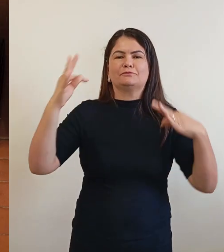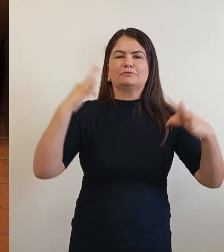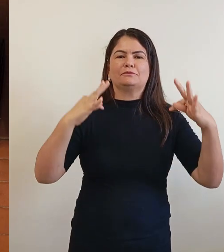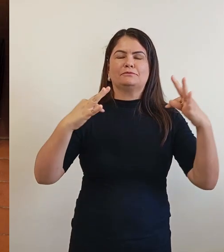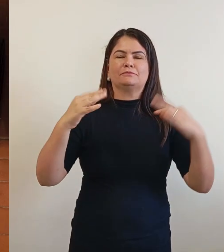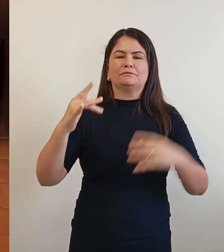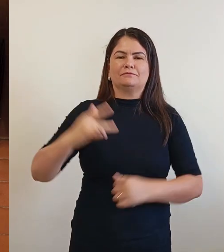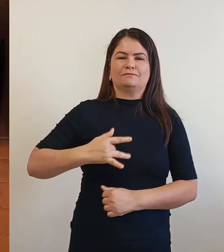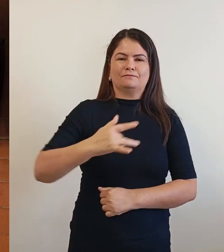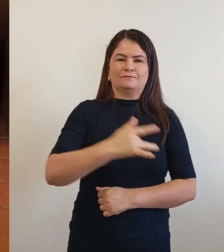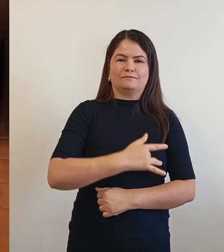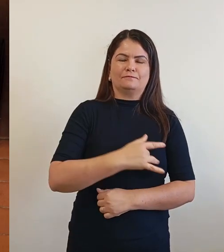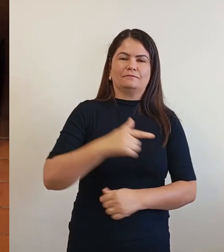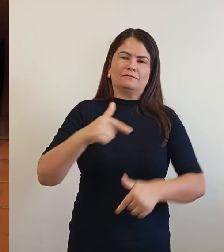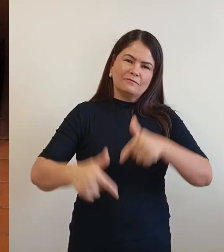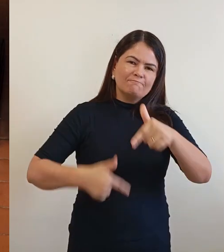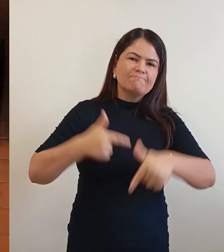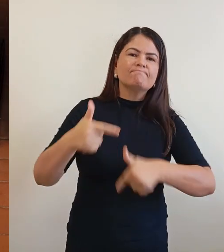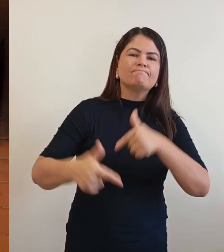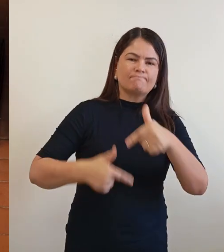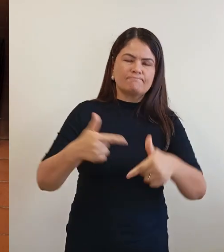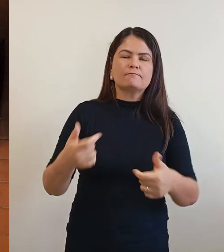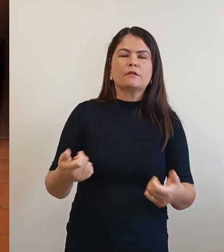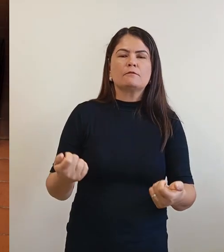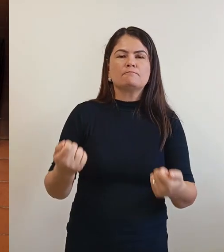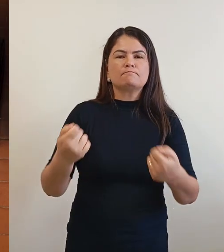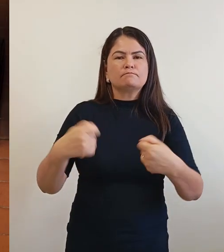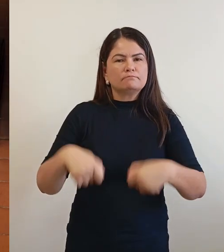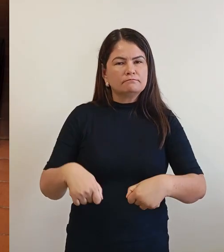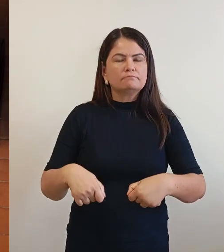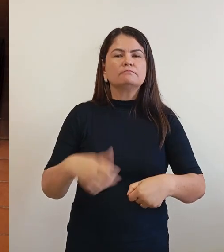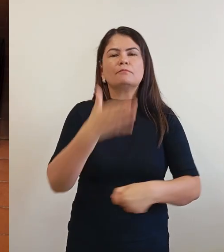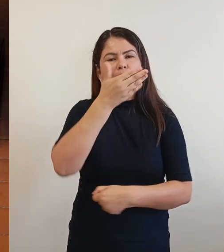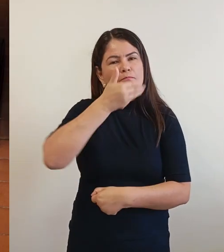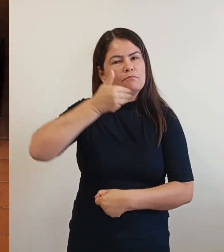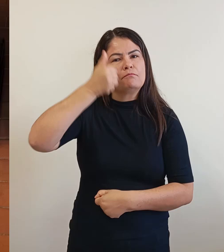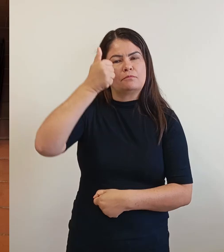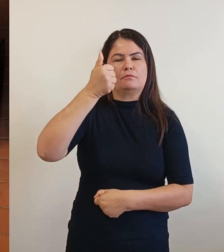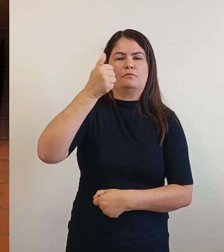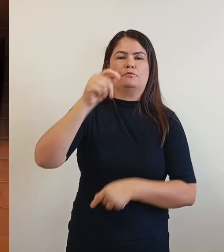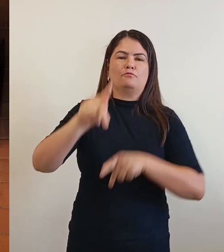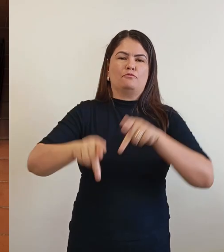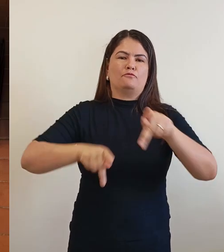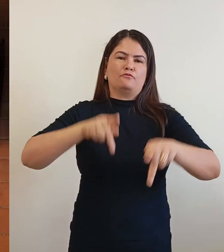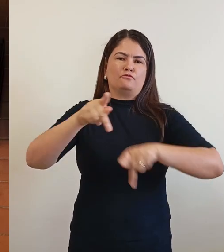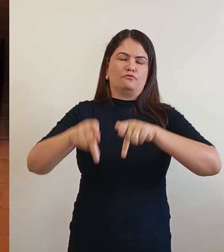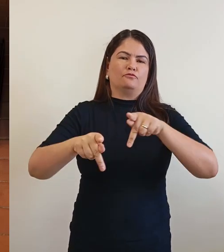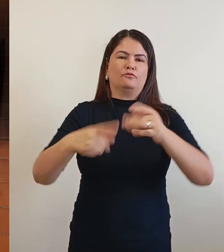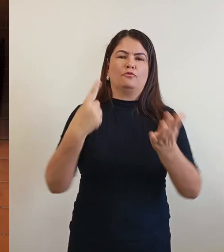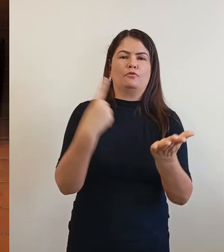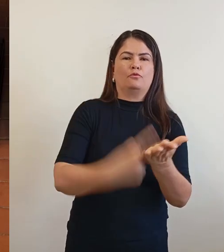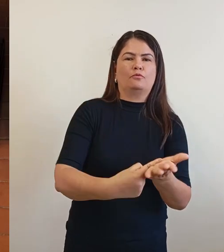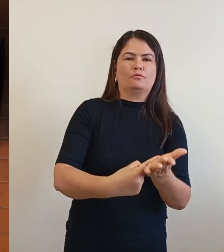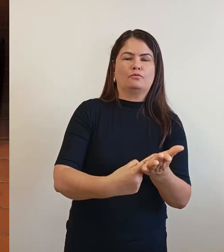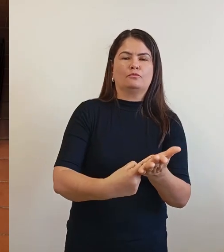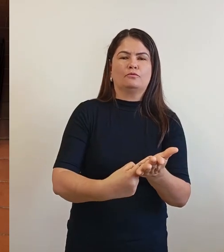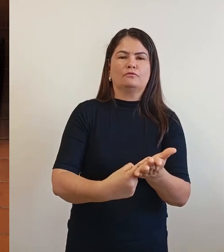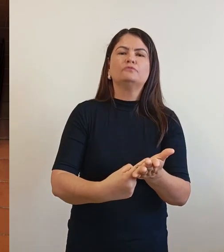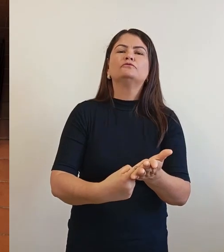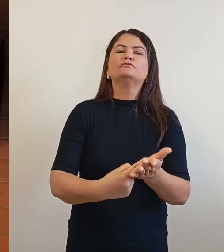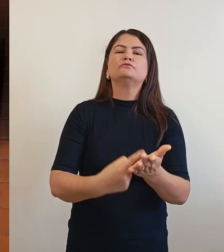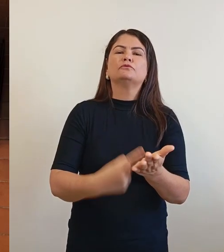povo do nosso município. Porque o compromisso nosso é com a população. Lembrando também que no